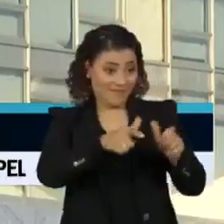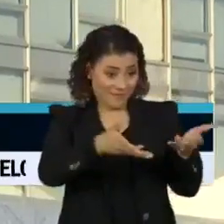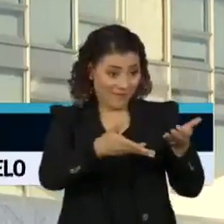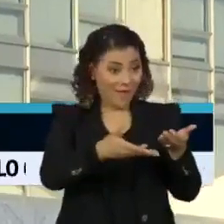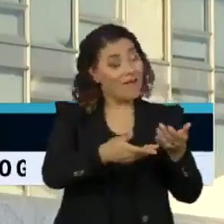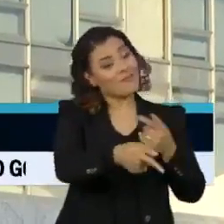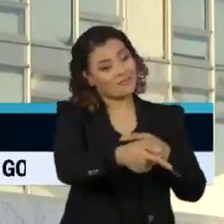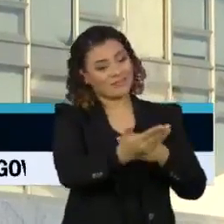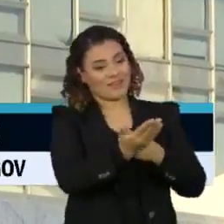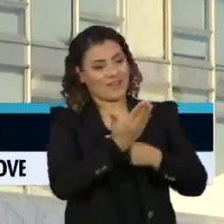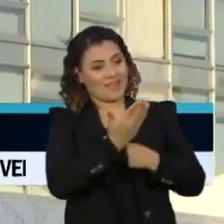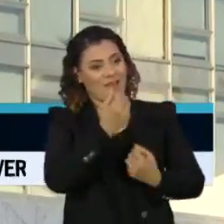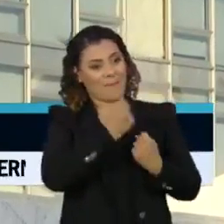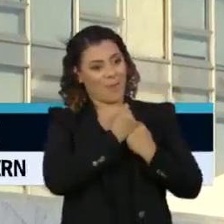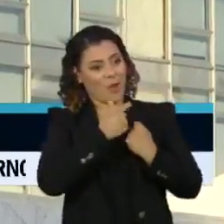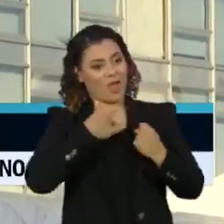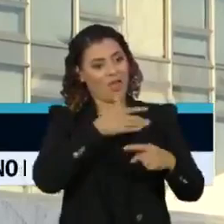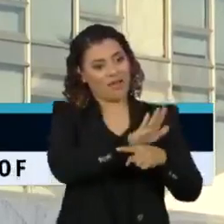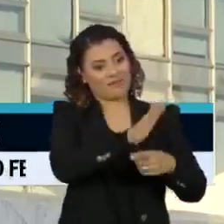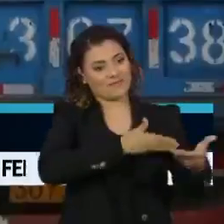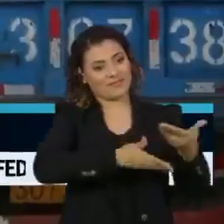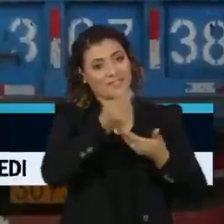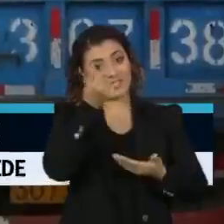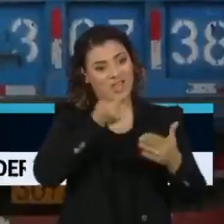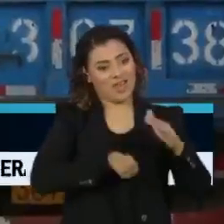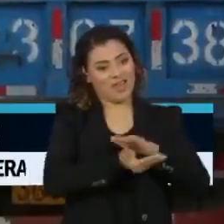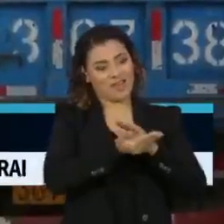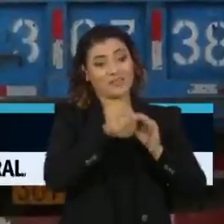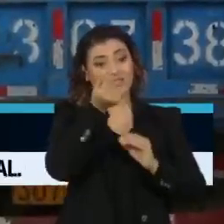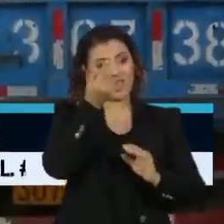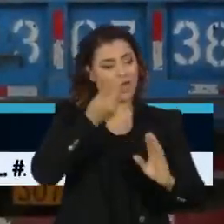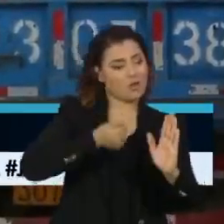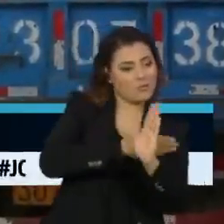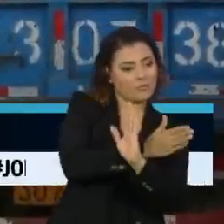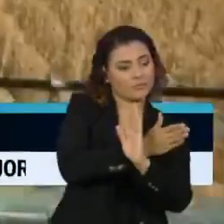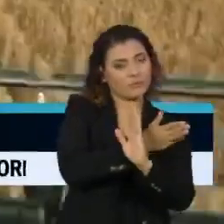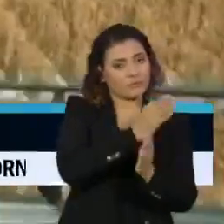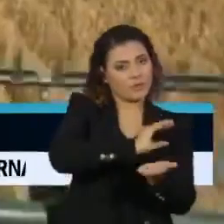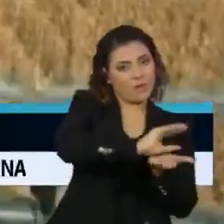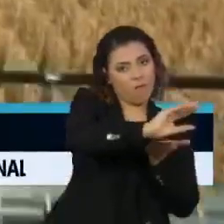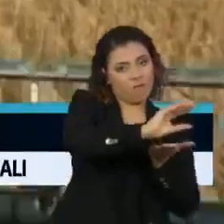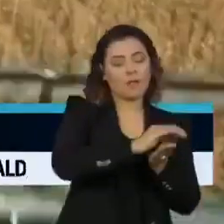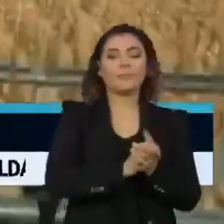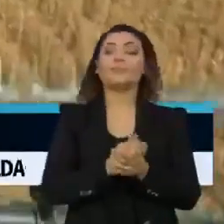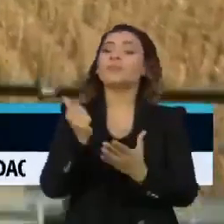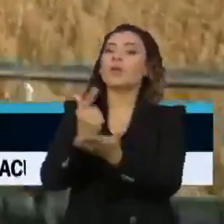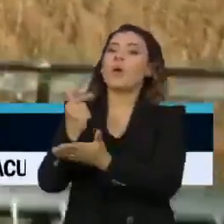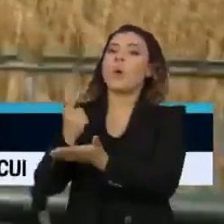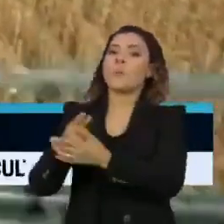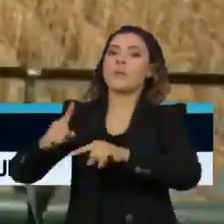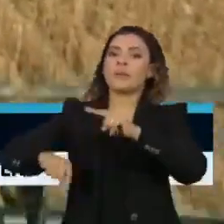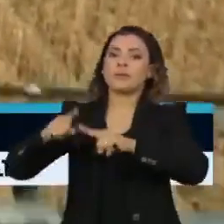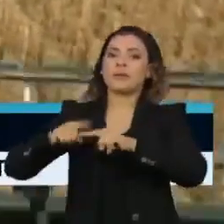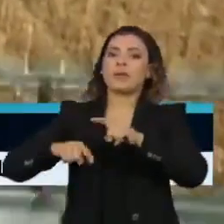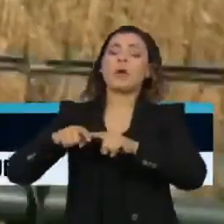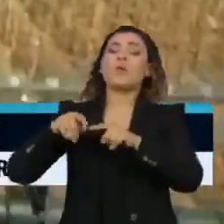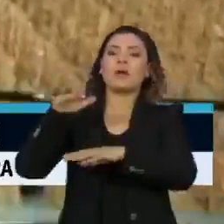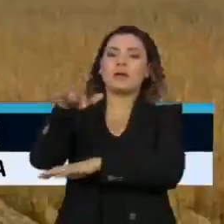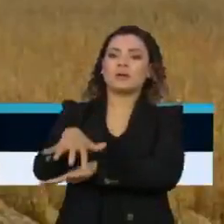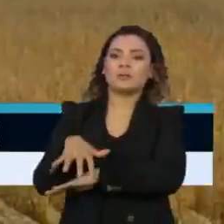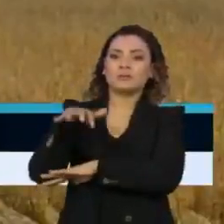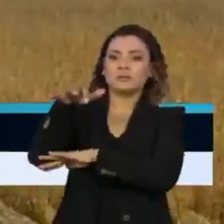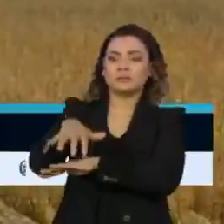pedindo uma destinação específica para essa verba. A maior parte foi empenhada para a compra de equipamentos agrícolas, via